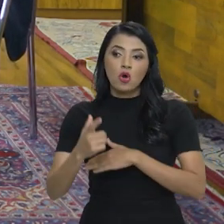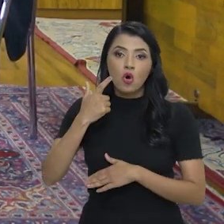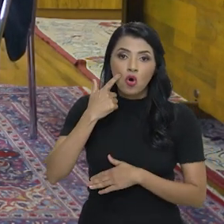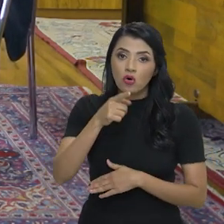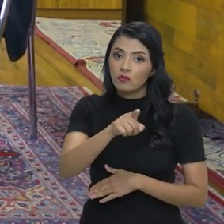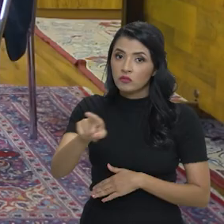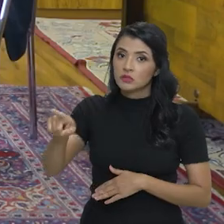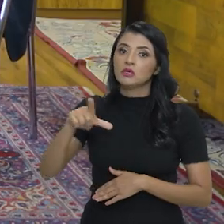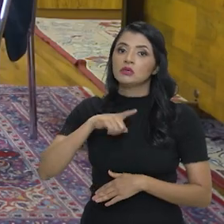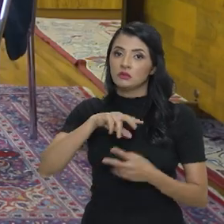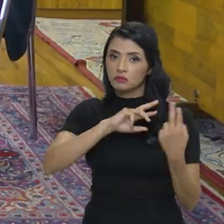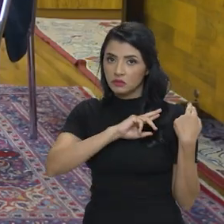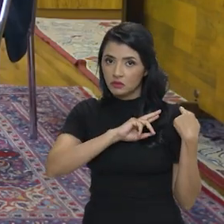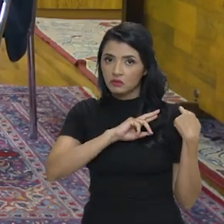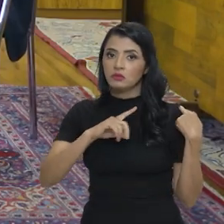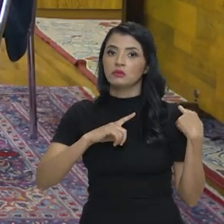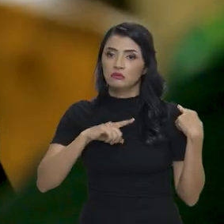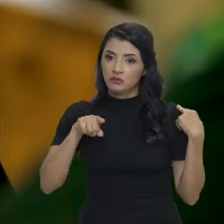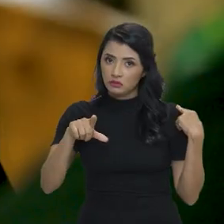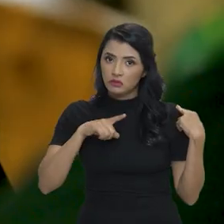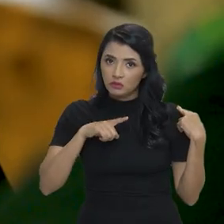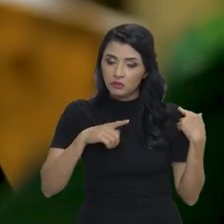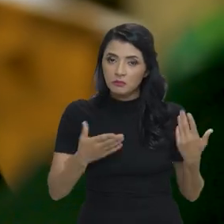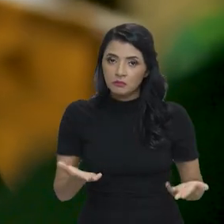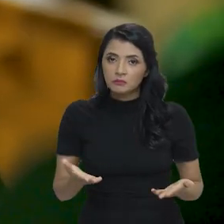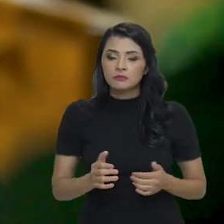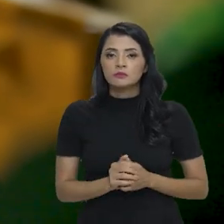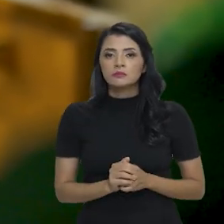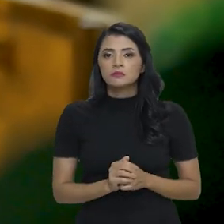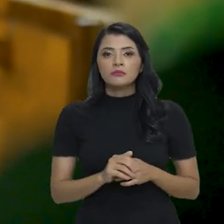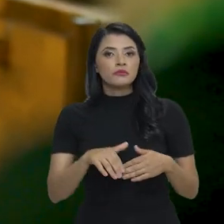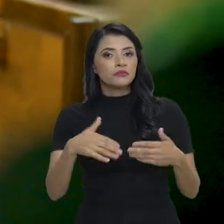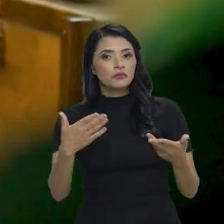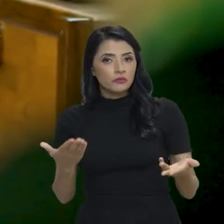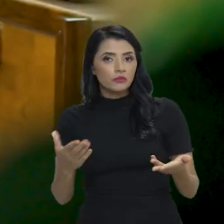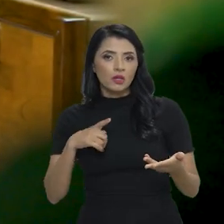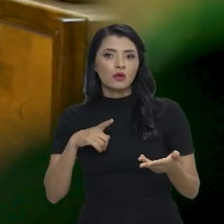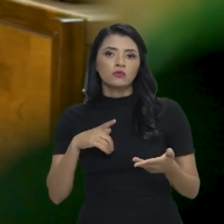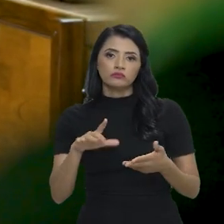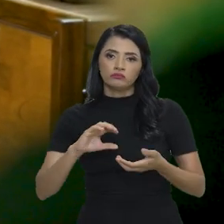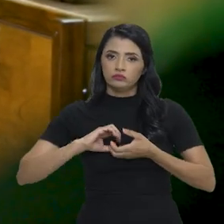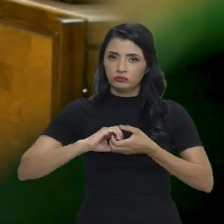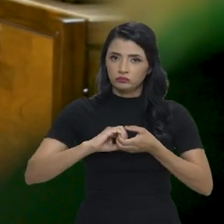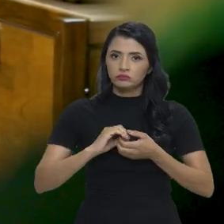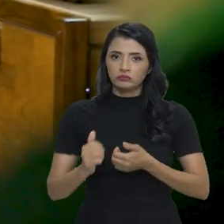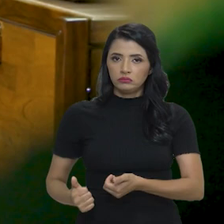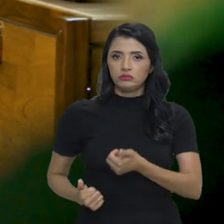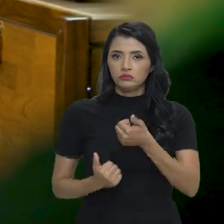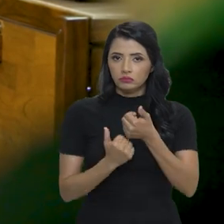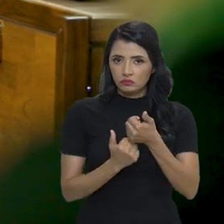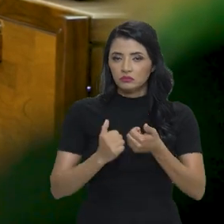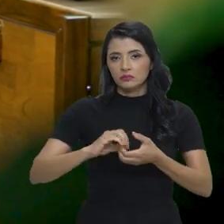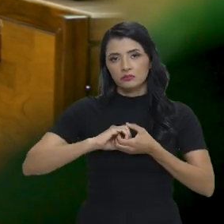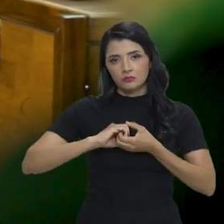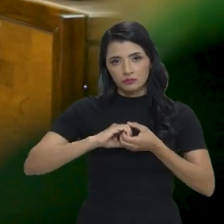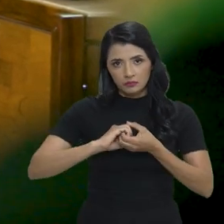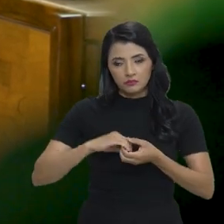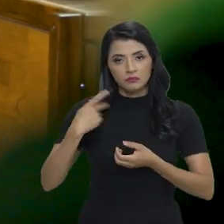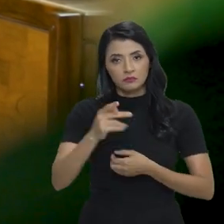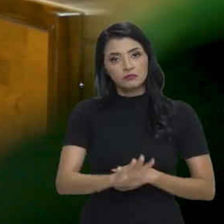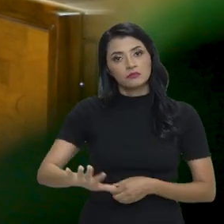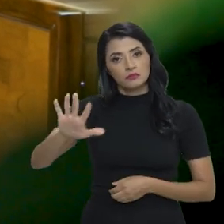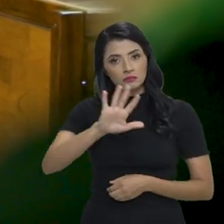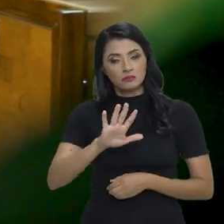empresários, porque, olha, vocês têm responsabilidade nisso. Então, a Confederação Nacional dos